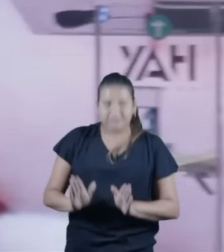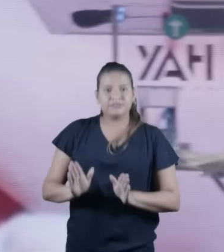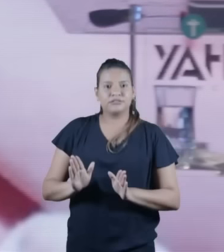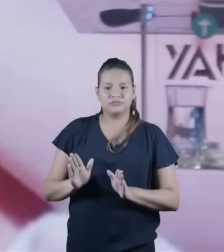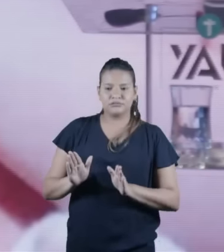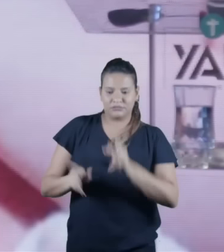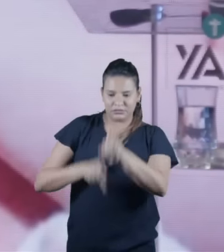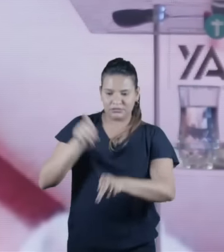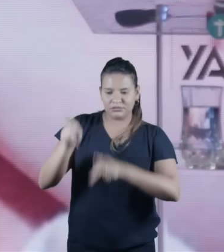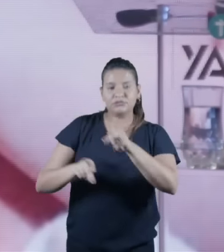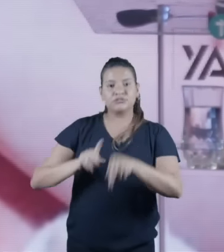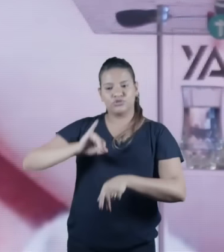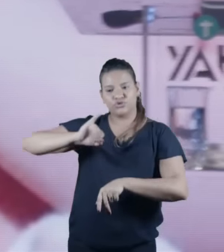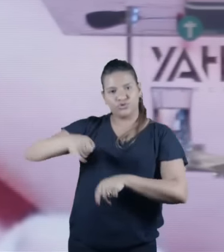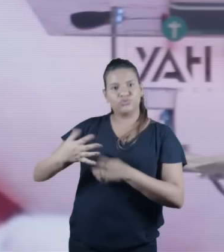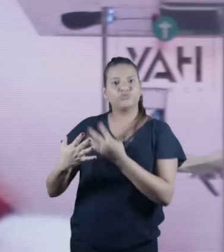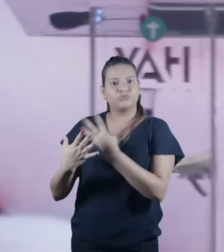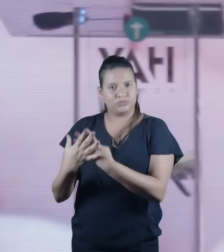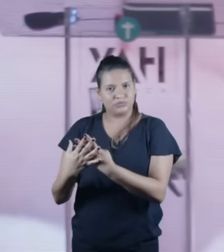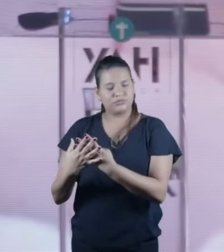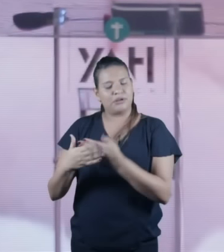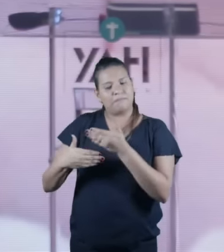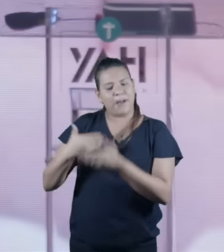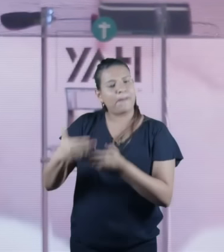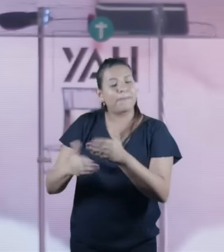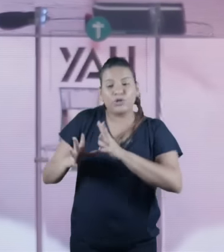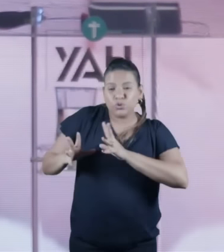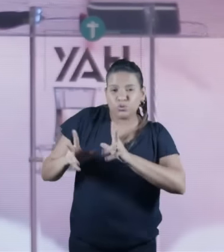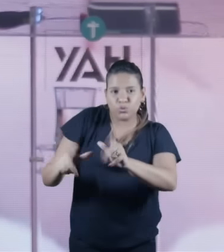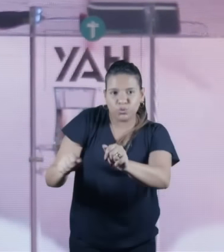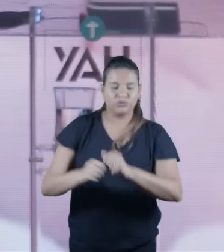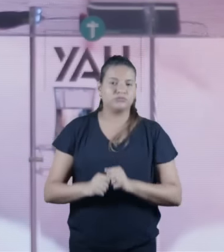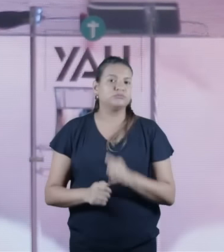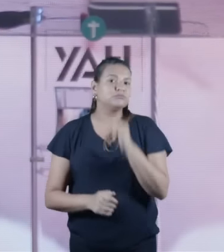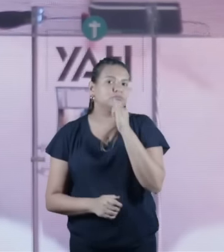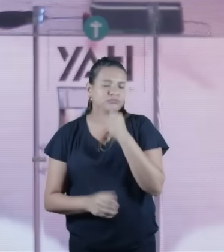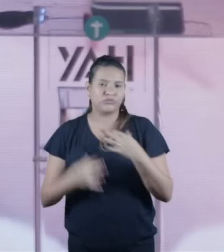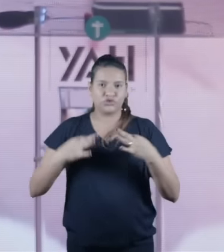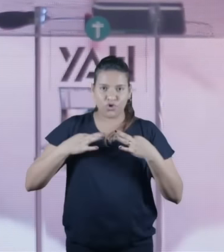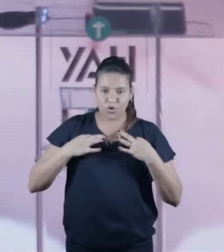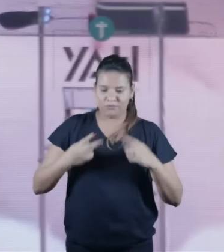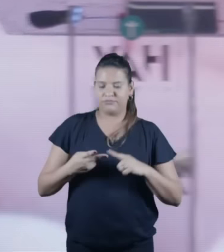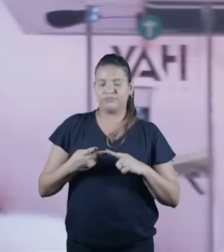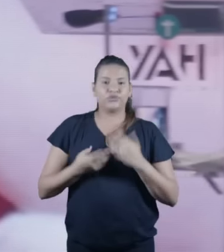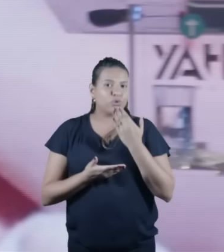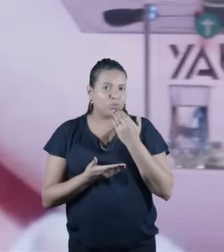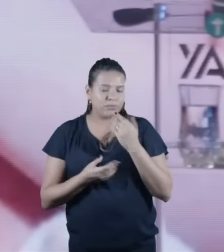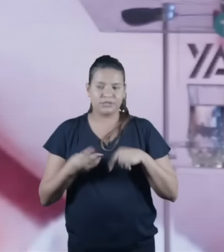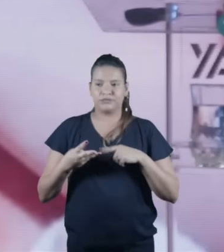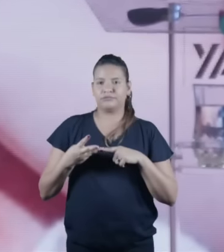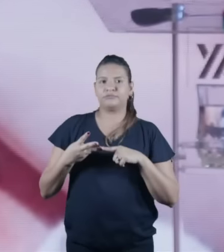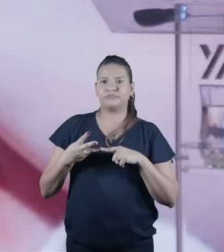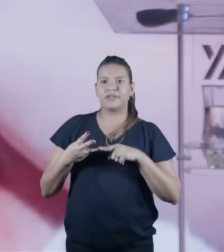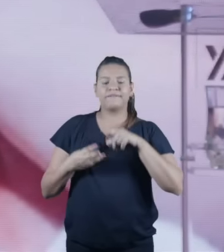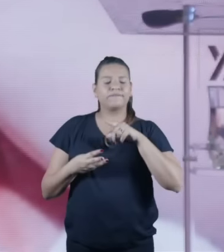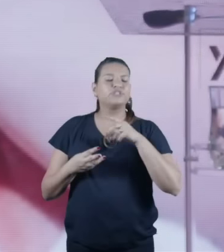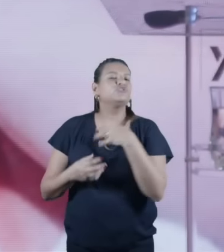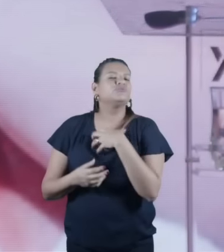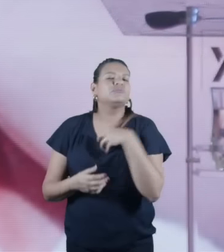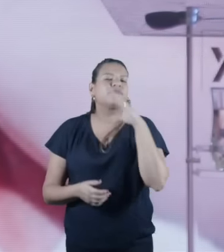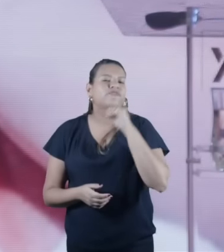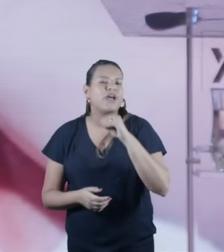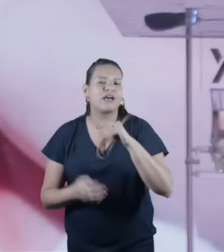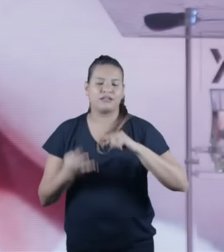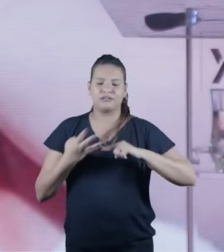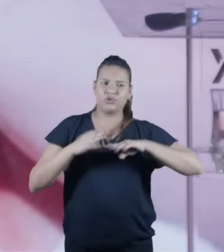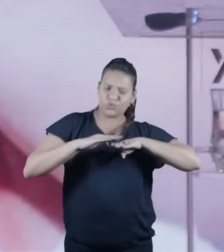come, à maneira que tu se veste, ao idioma que tu fala, tudo, tudo na vida, no dia a dia, é